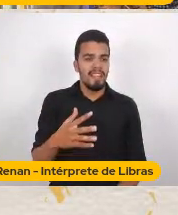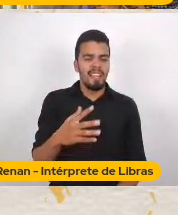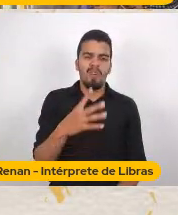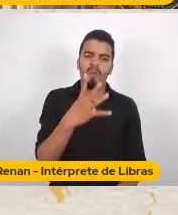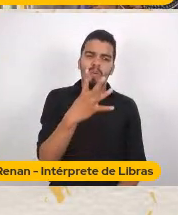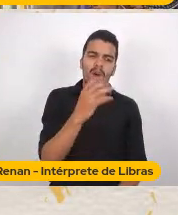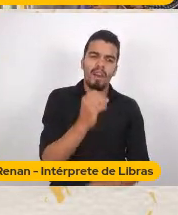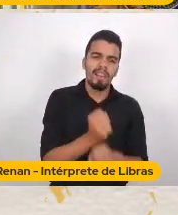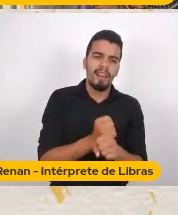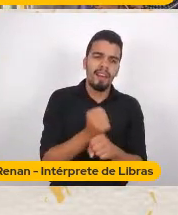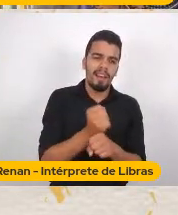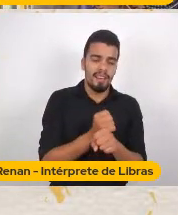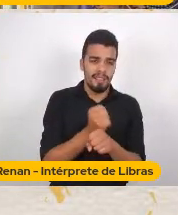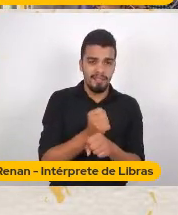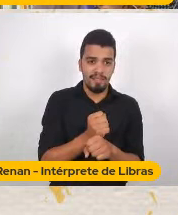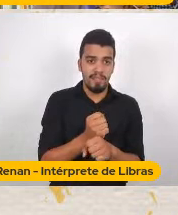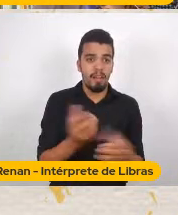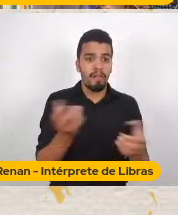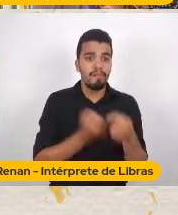aguentava Eles